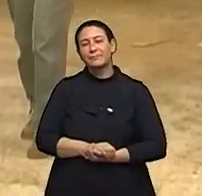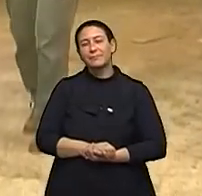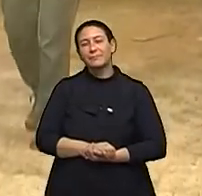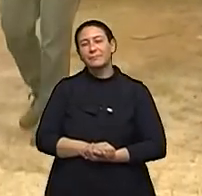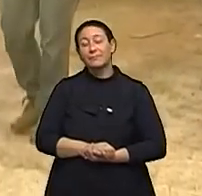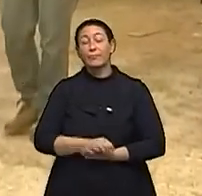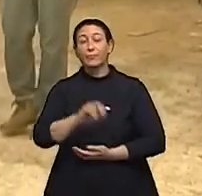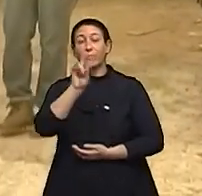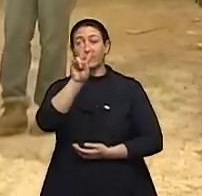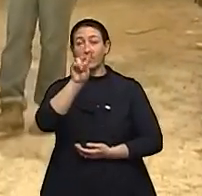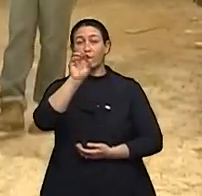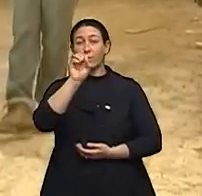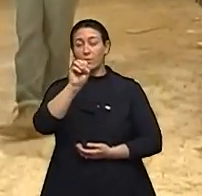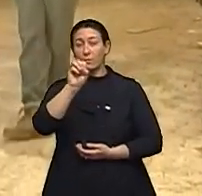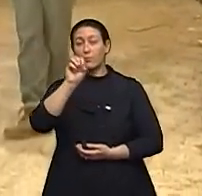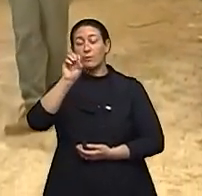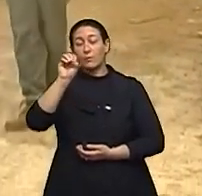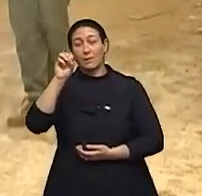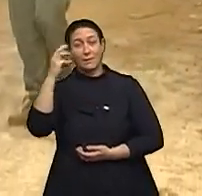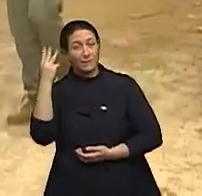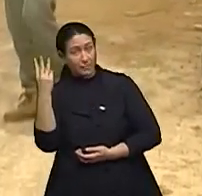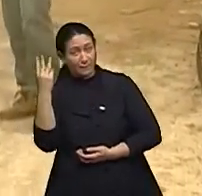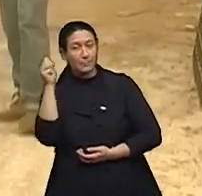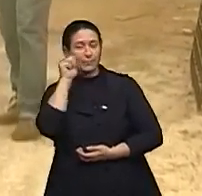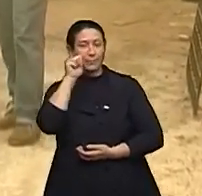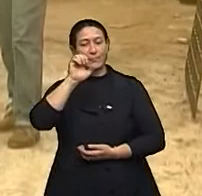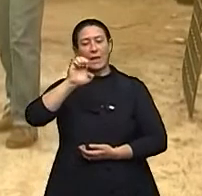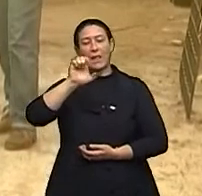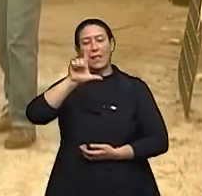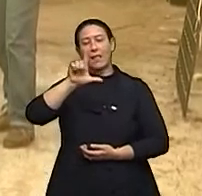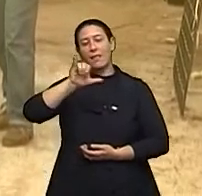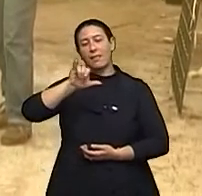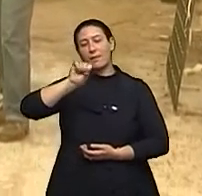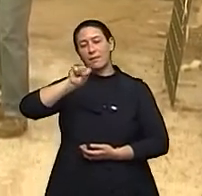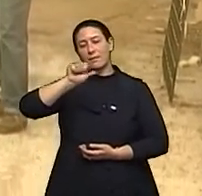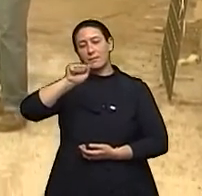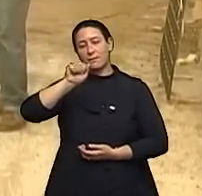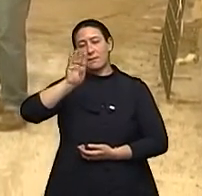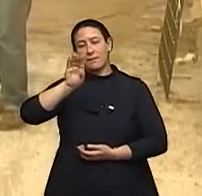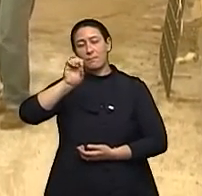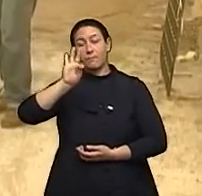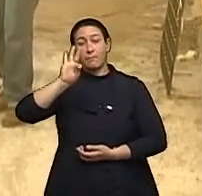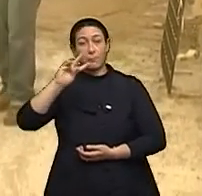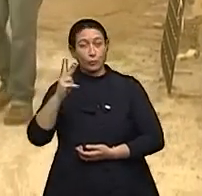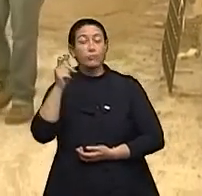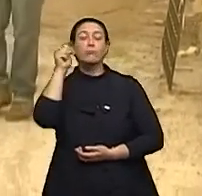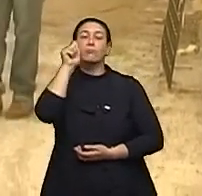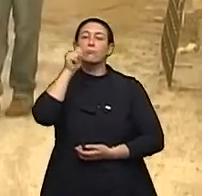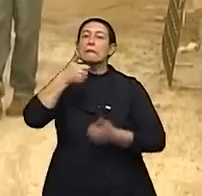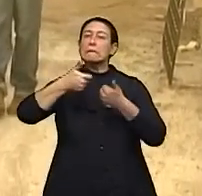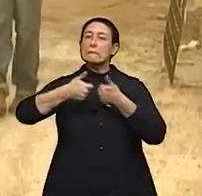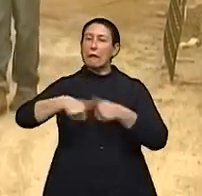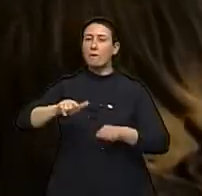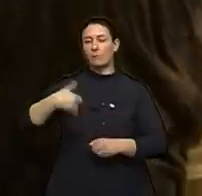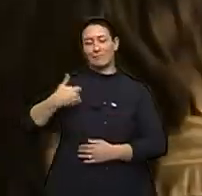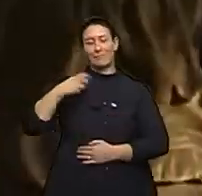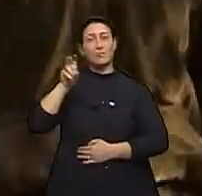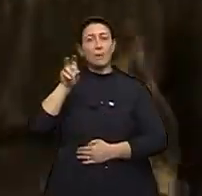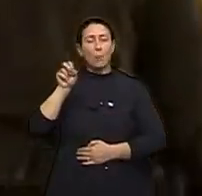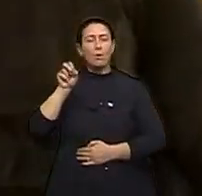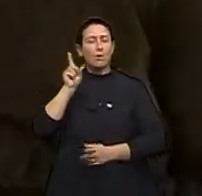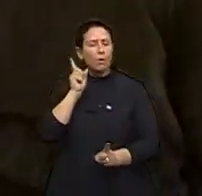Em 2003, Elisabeth, então com 50 anos de idade, descobriu que estava com câncer de mama.